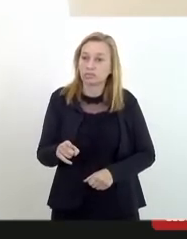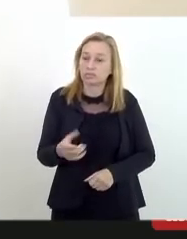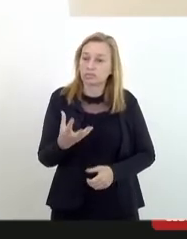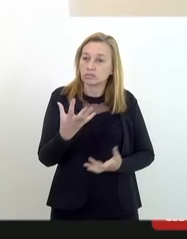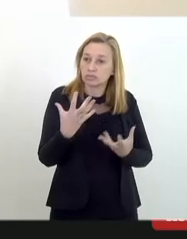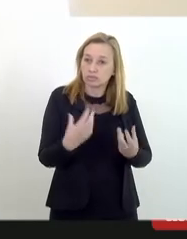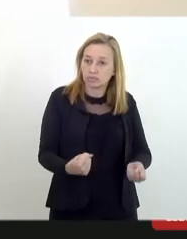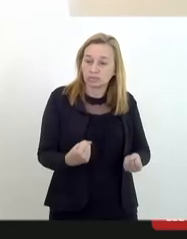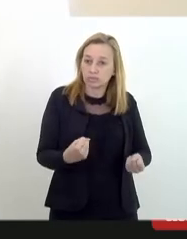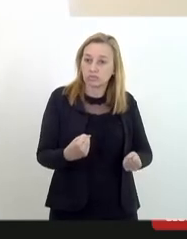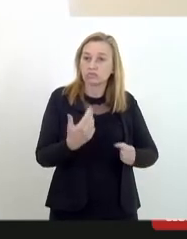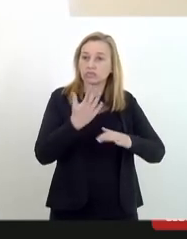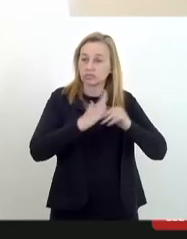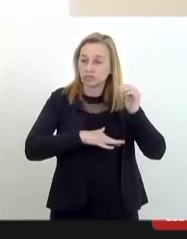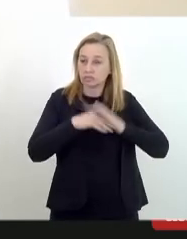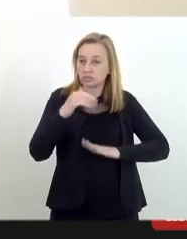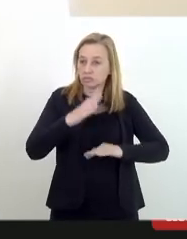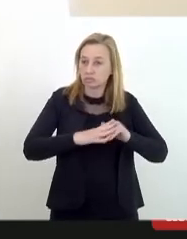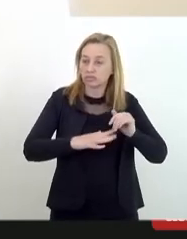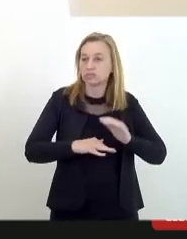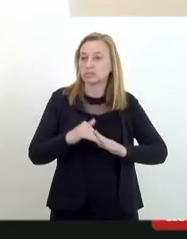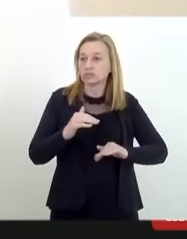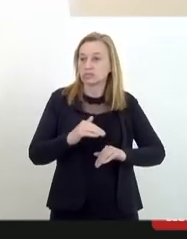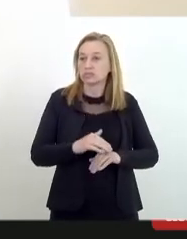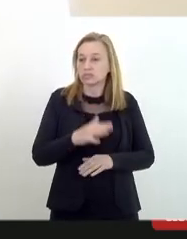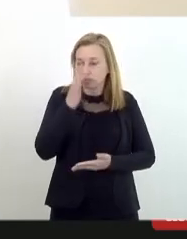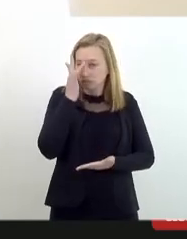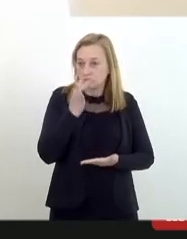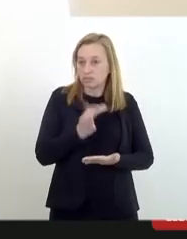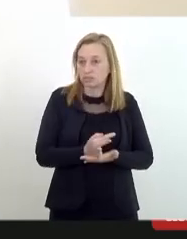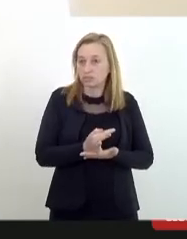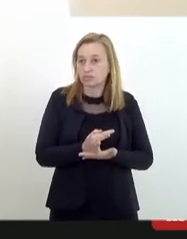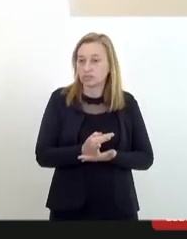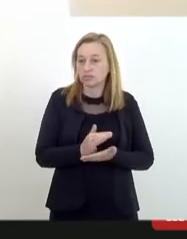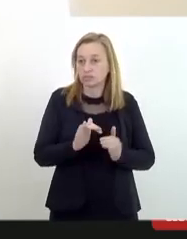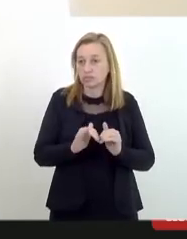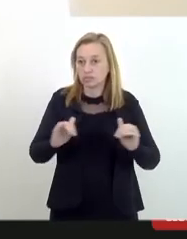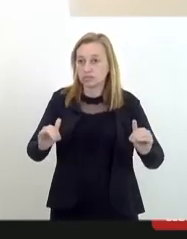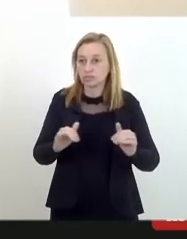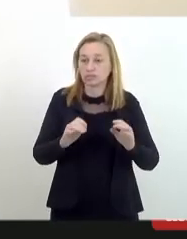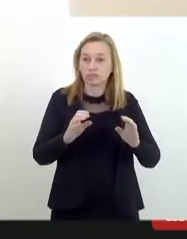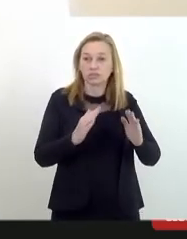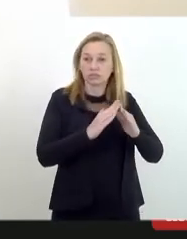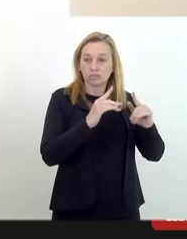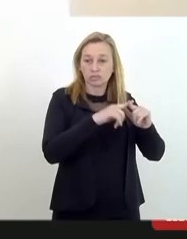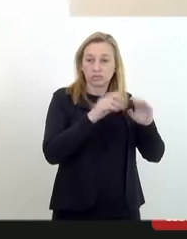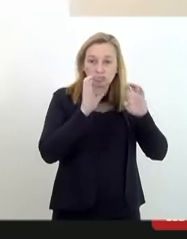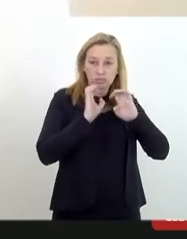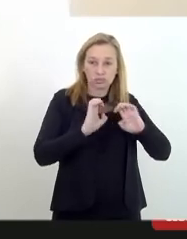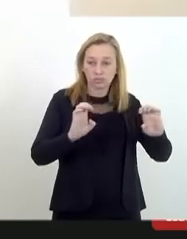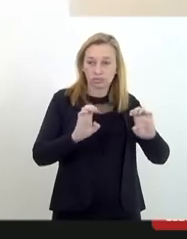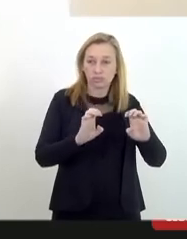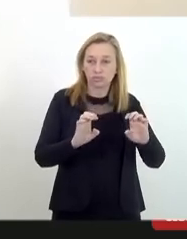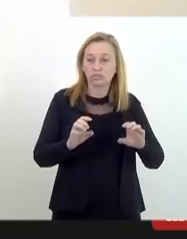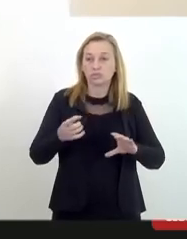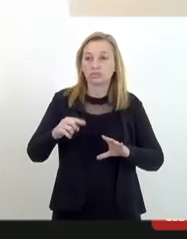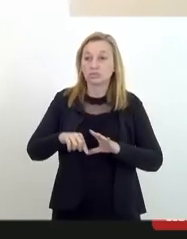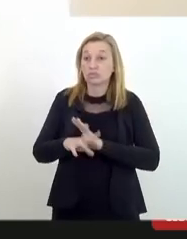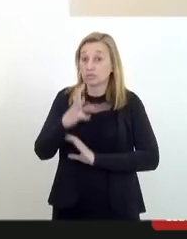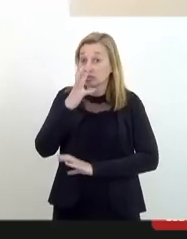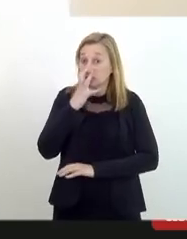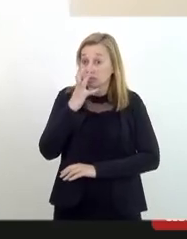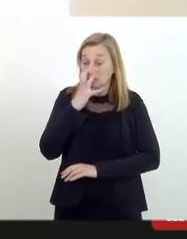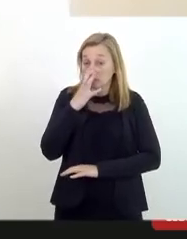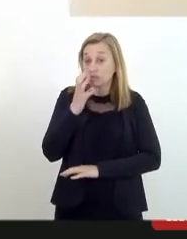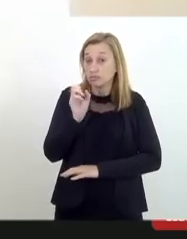profissão de fé modificaram substancialmente sua vida então as igrejas evangélicas não tem só o meu respeito não tem minha profunda admiração e